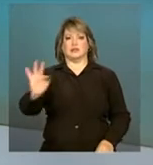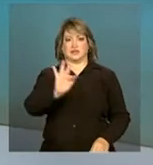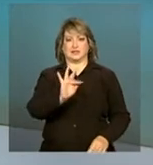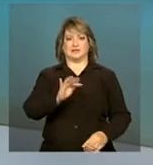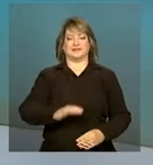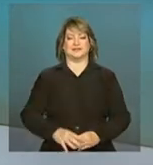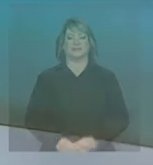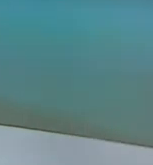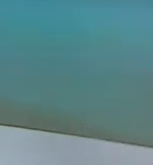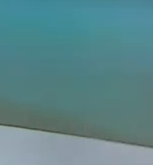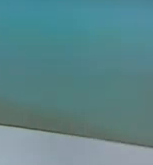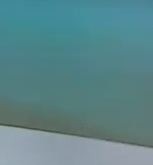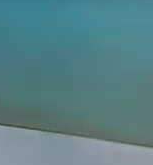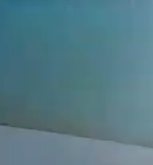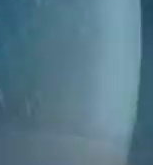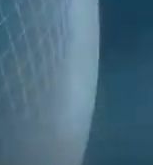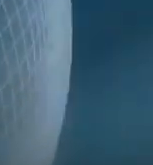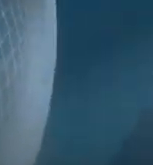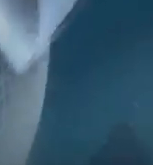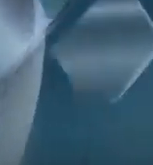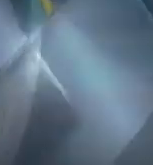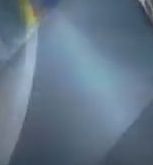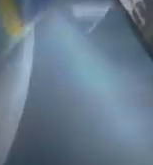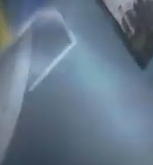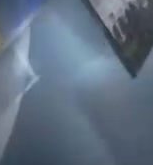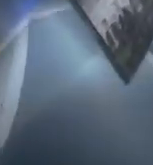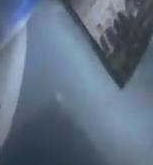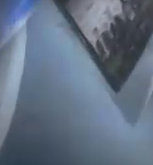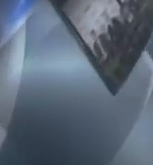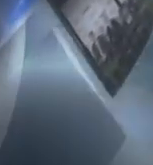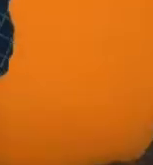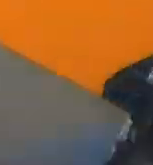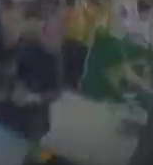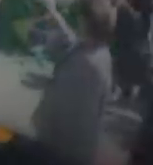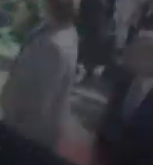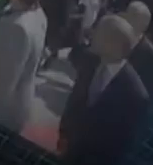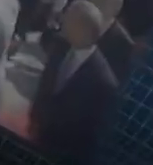TV do Governo Federal. Música Música